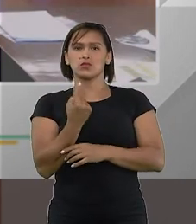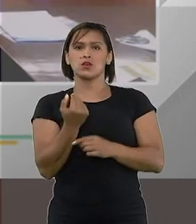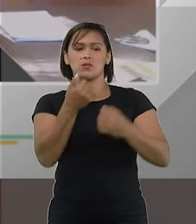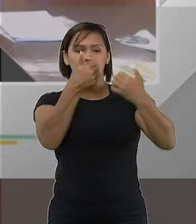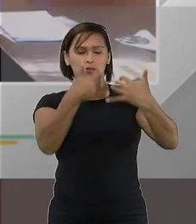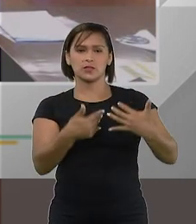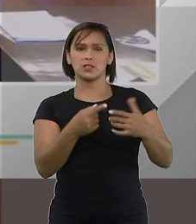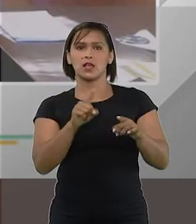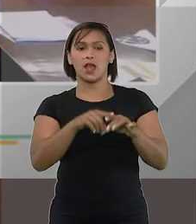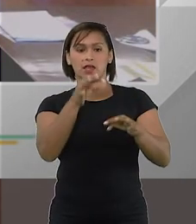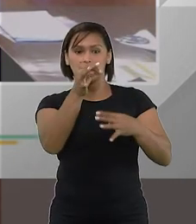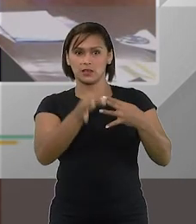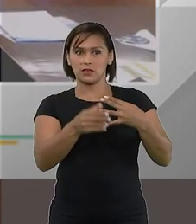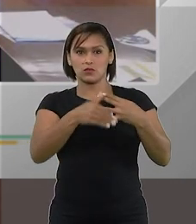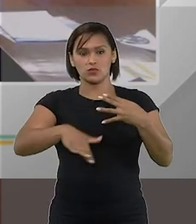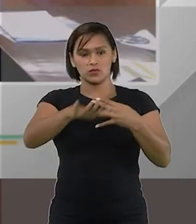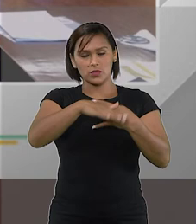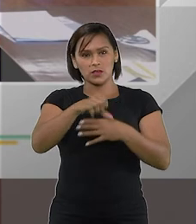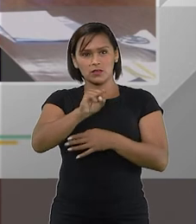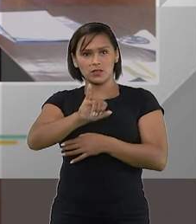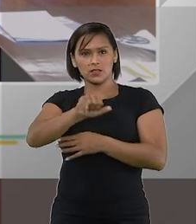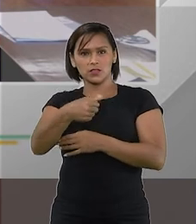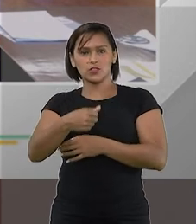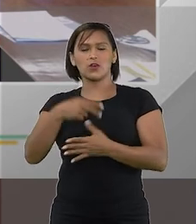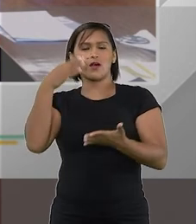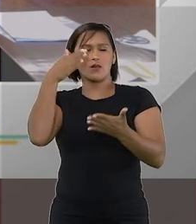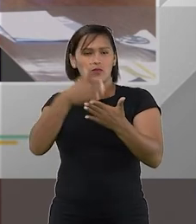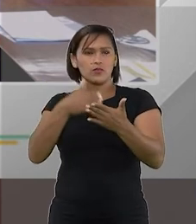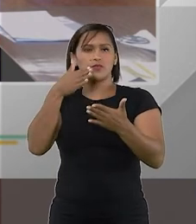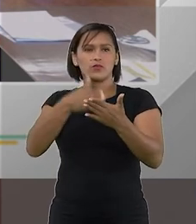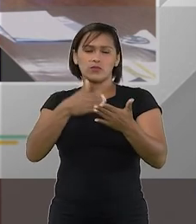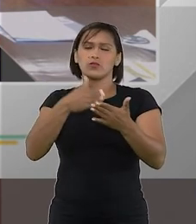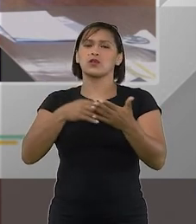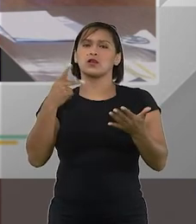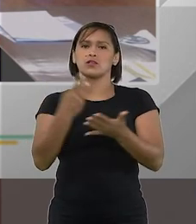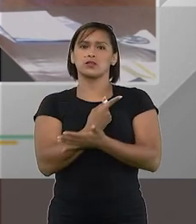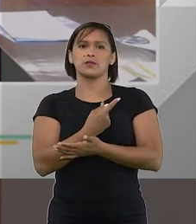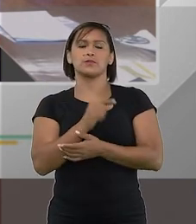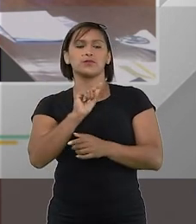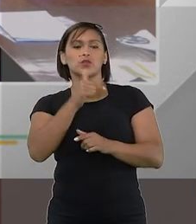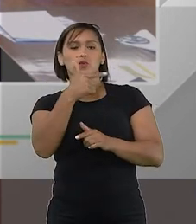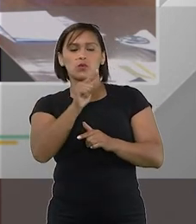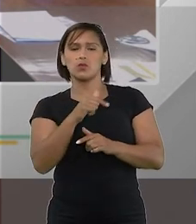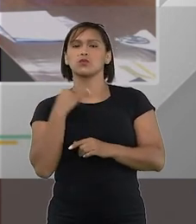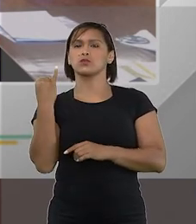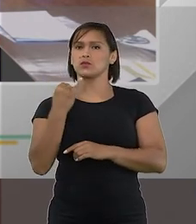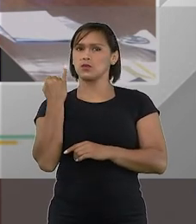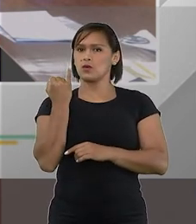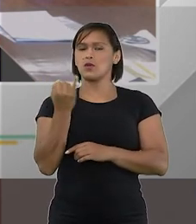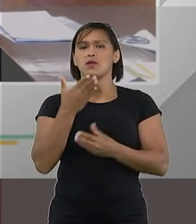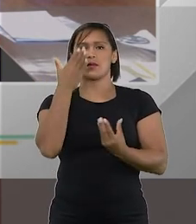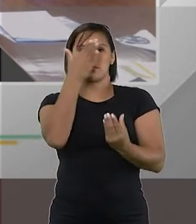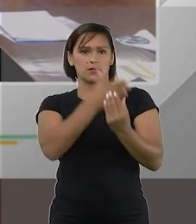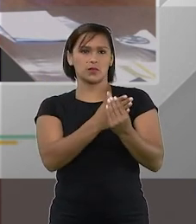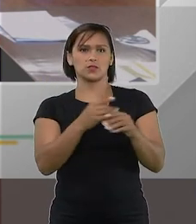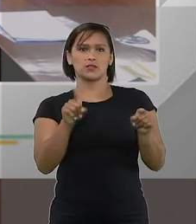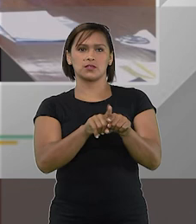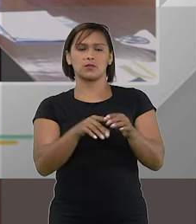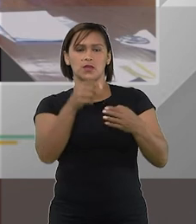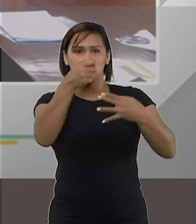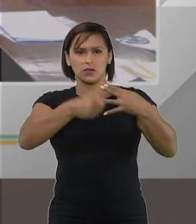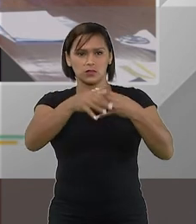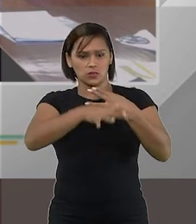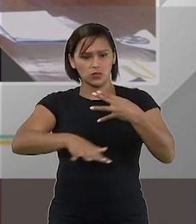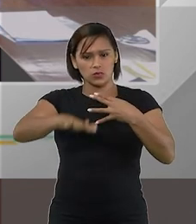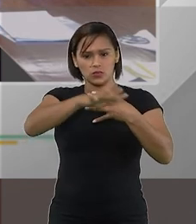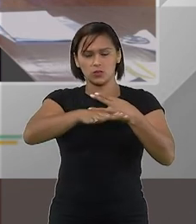que vem aqui no judiciário aqui no STJ batendo as nossas portas um outro caso extremamente interessante e é só